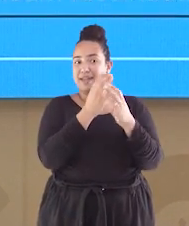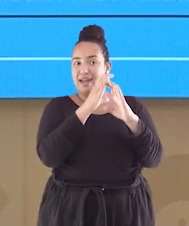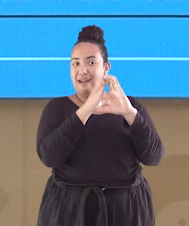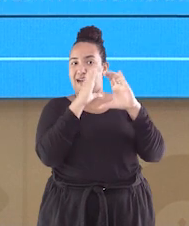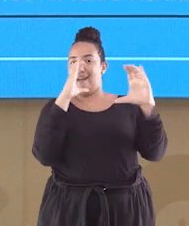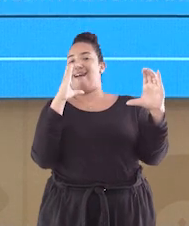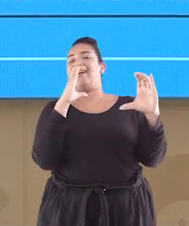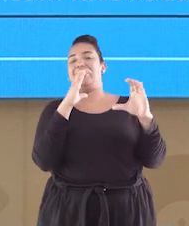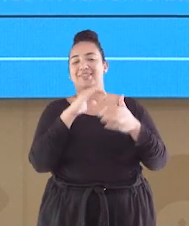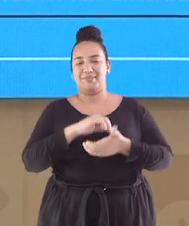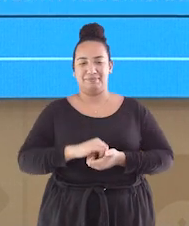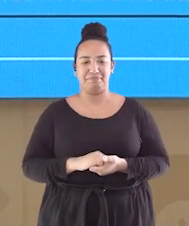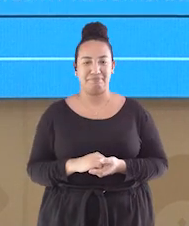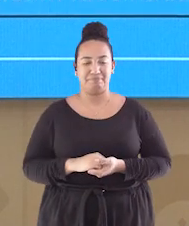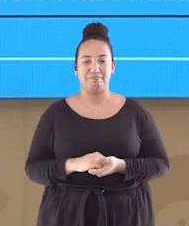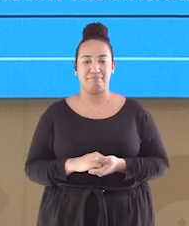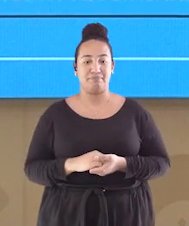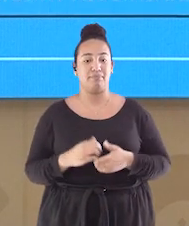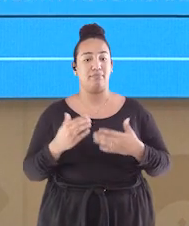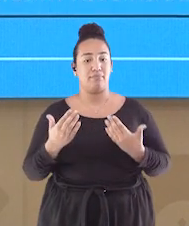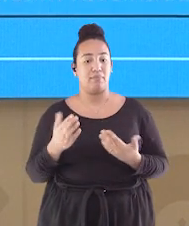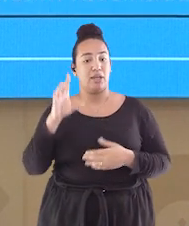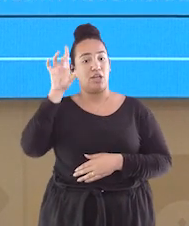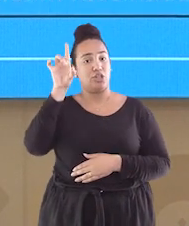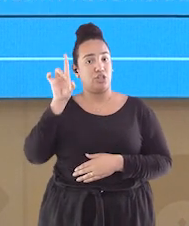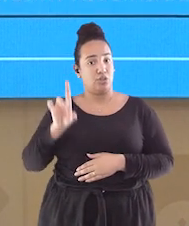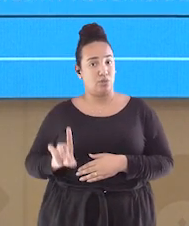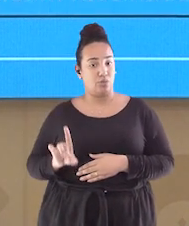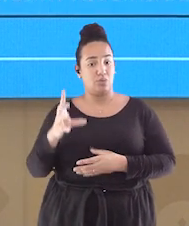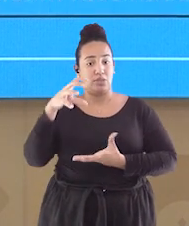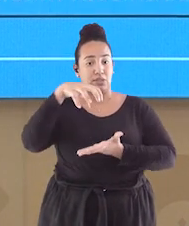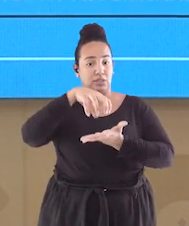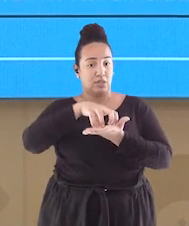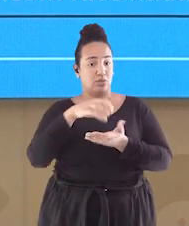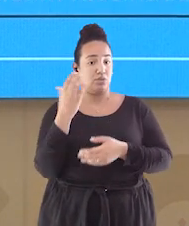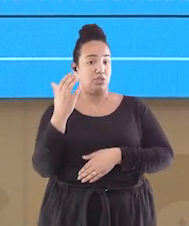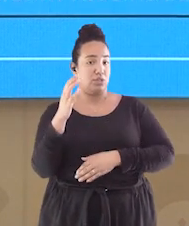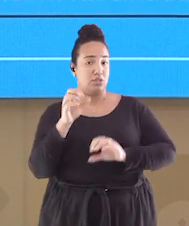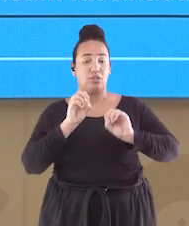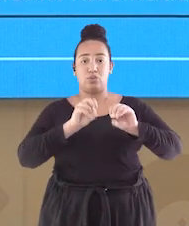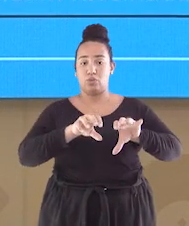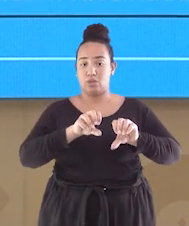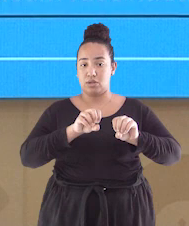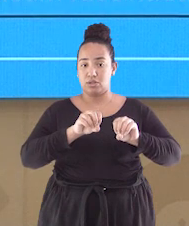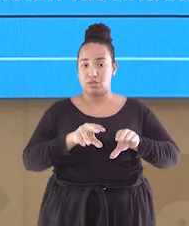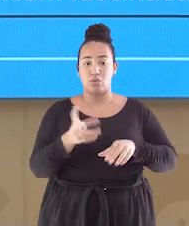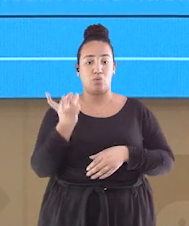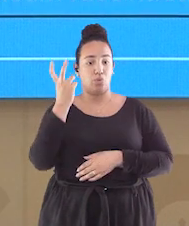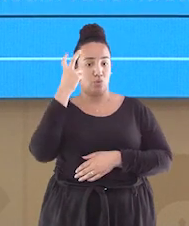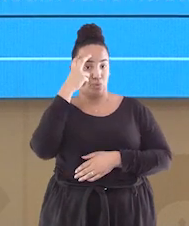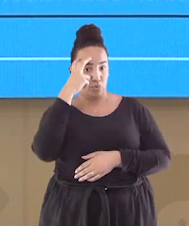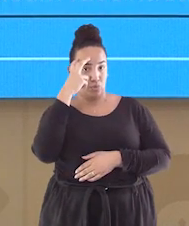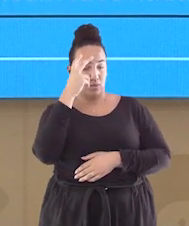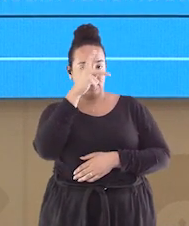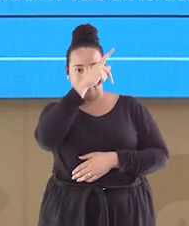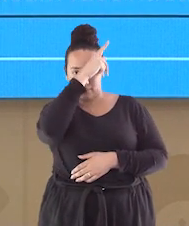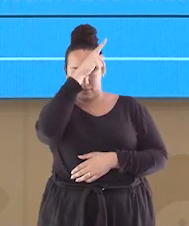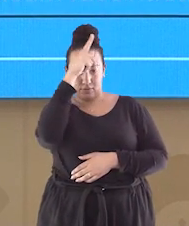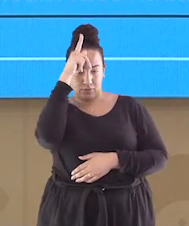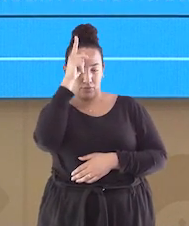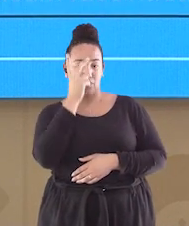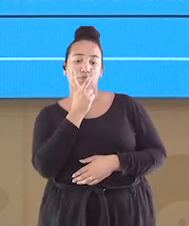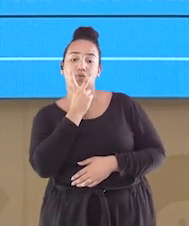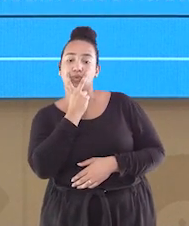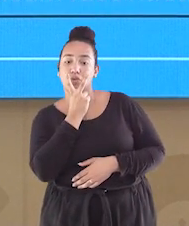A diretora do Centro de Ciência, Educação e Cultura da Prefeitura de Vitória, Eliane Marques, conta que muitas